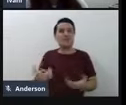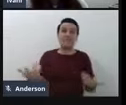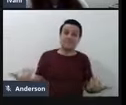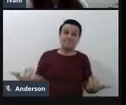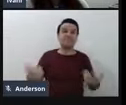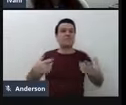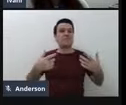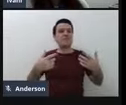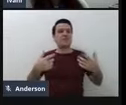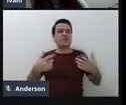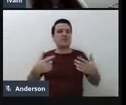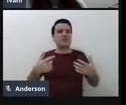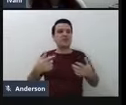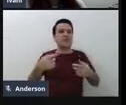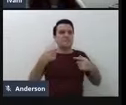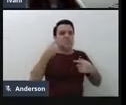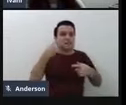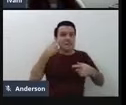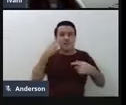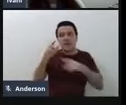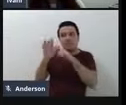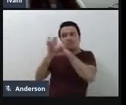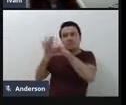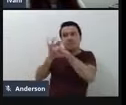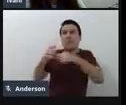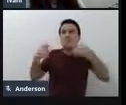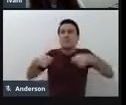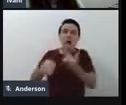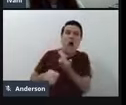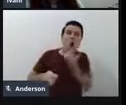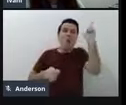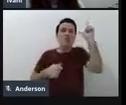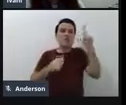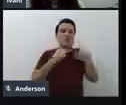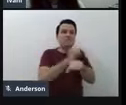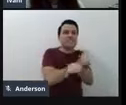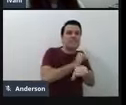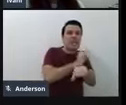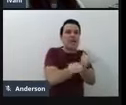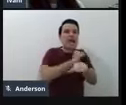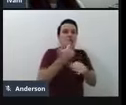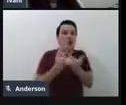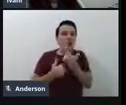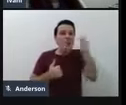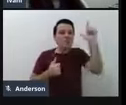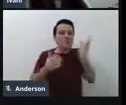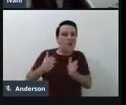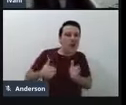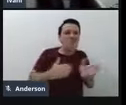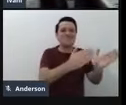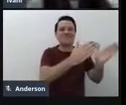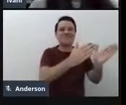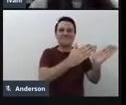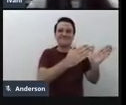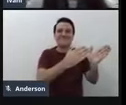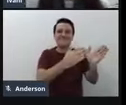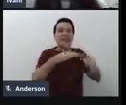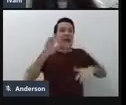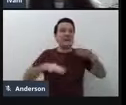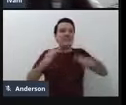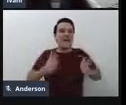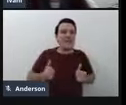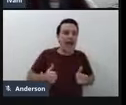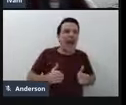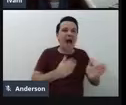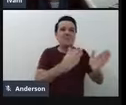então, achamos o outro, né, encontramos juntos o outro, outro caminho, né, e às vezes o caminho não